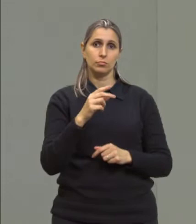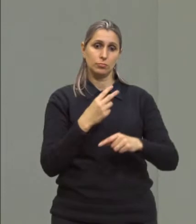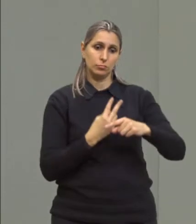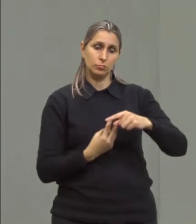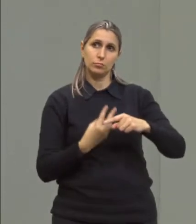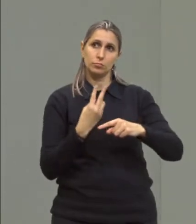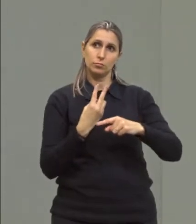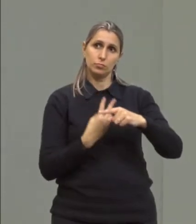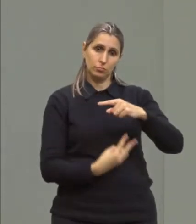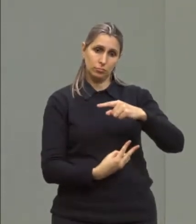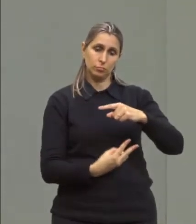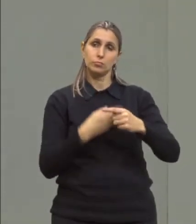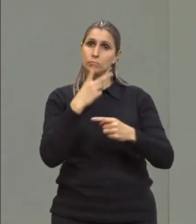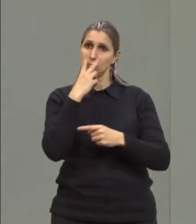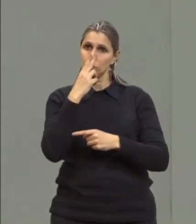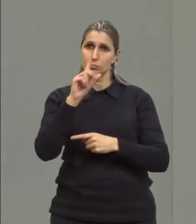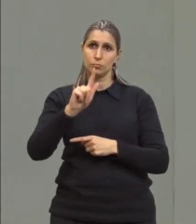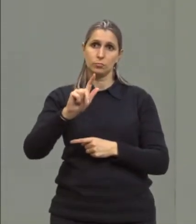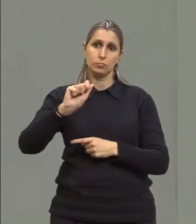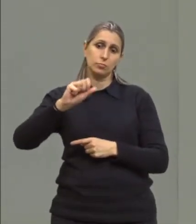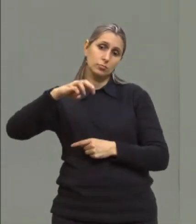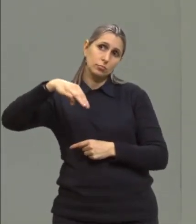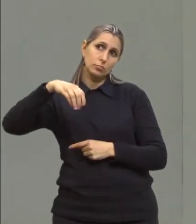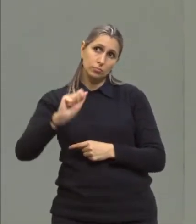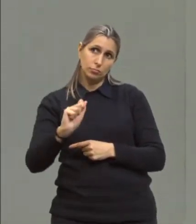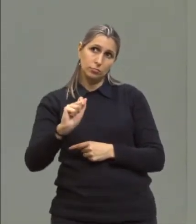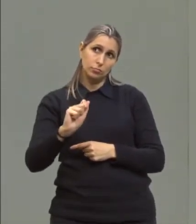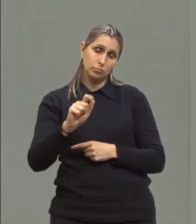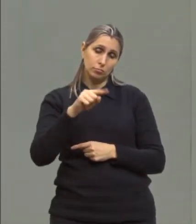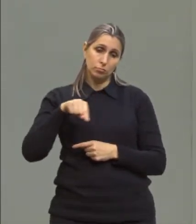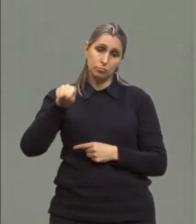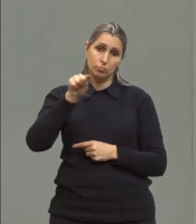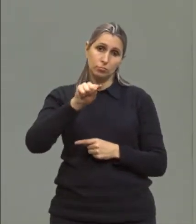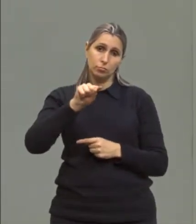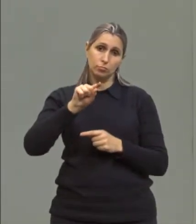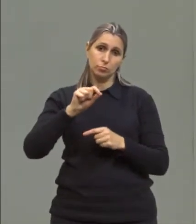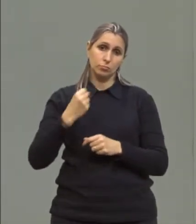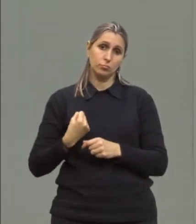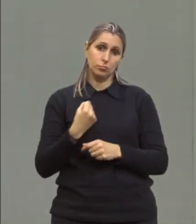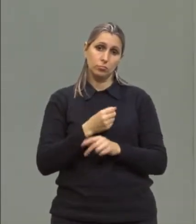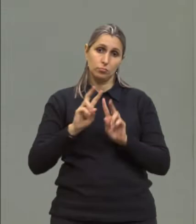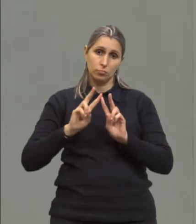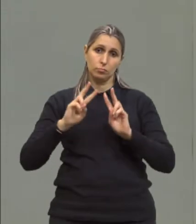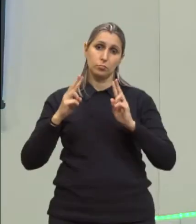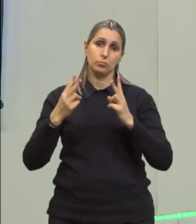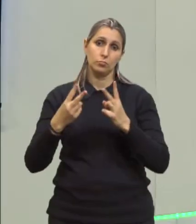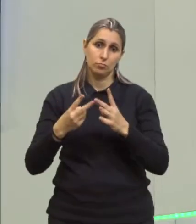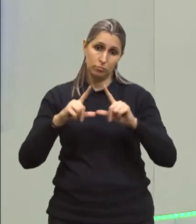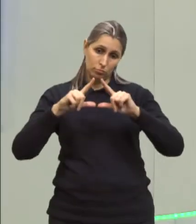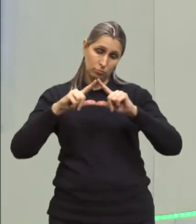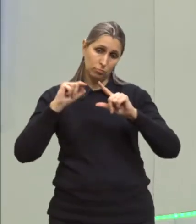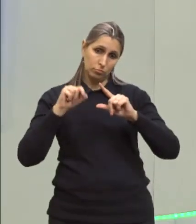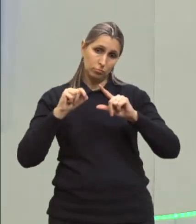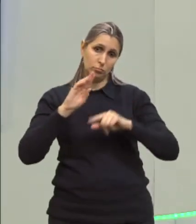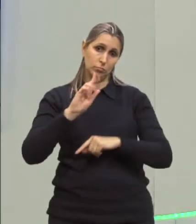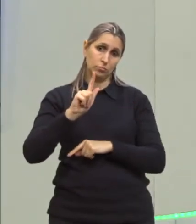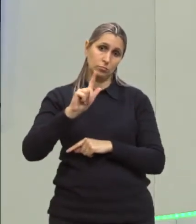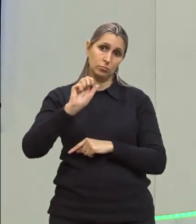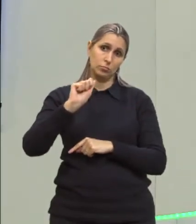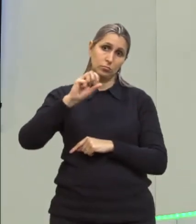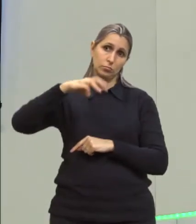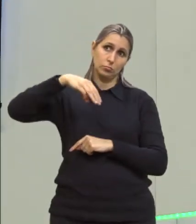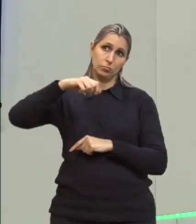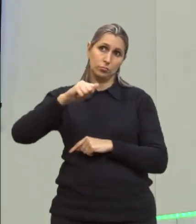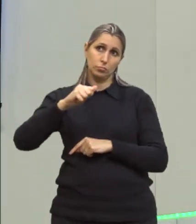igual ao gama. Então, o coeficiente de dilatação volumétrica, que é o gama, vai ser igual a 3